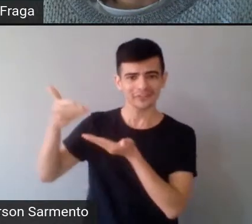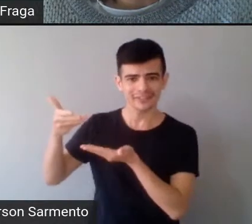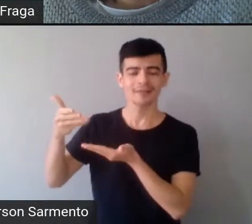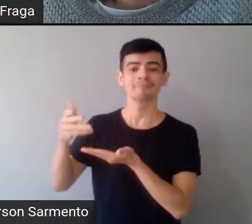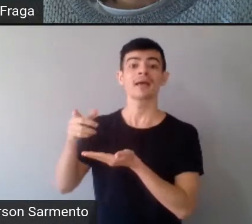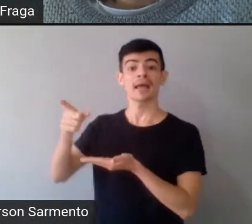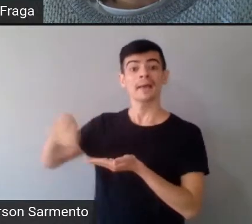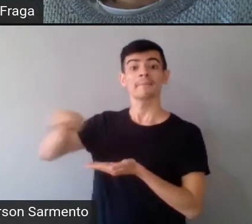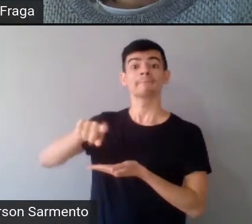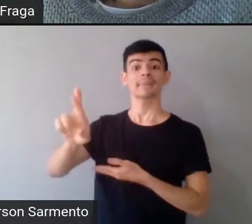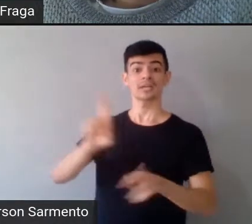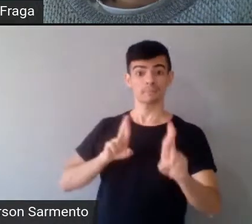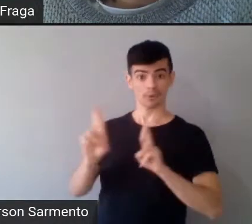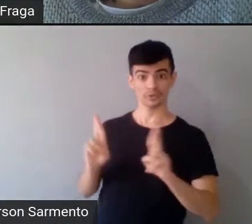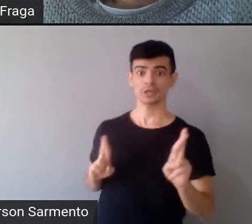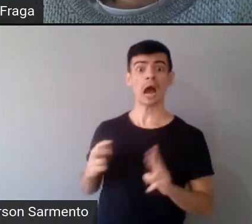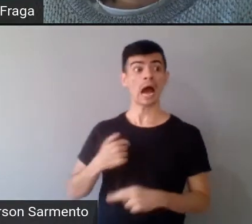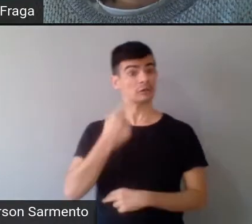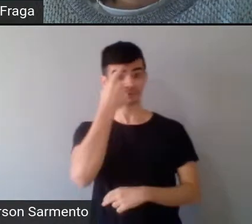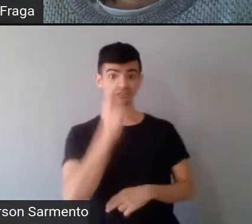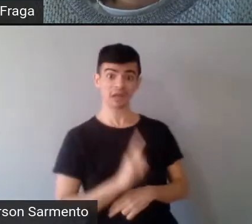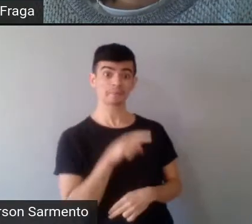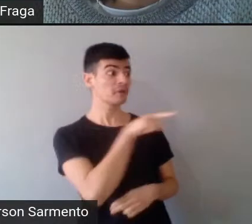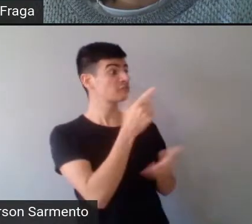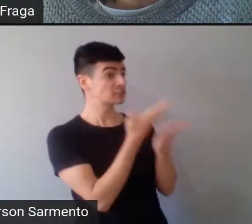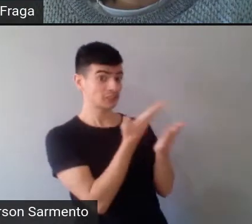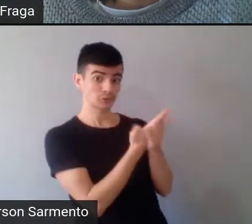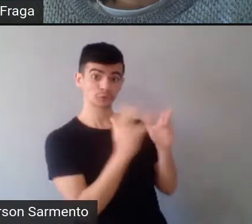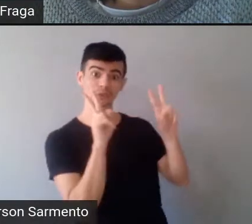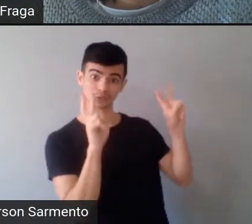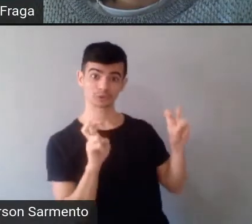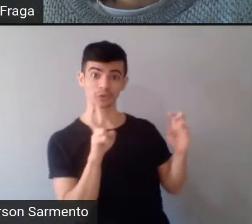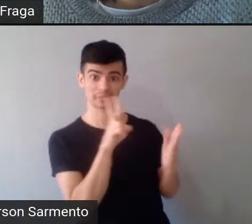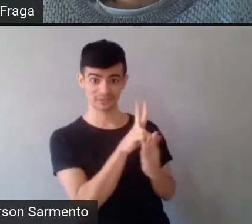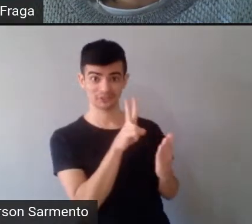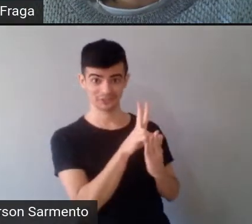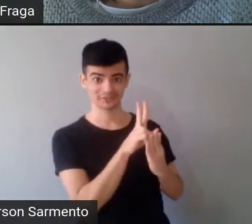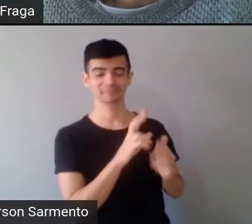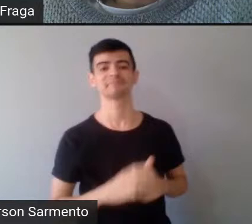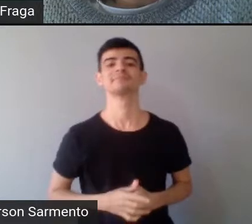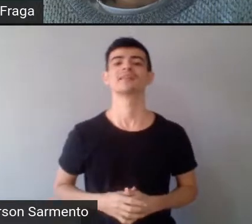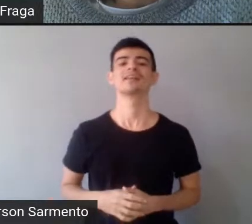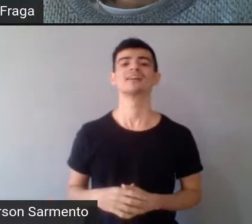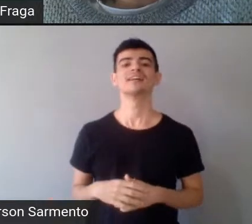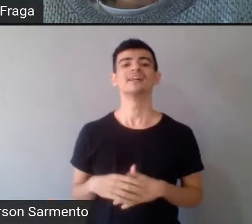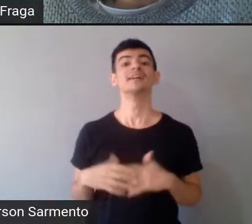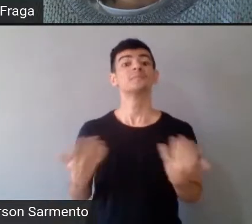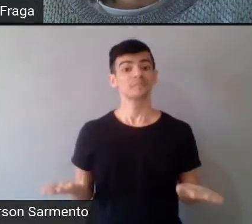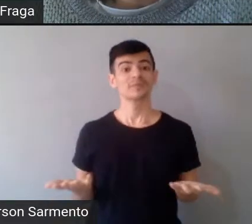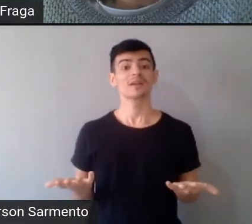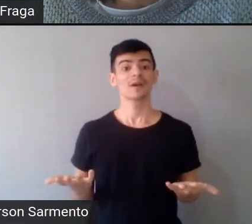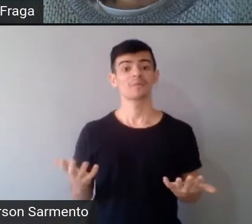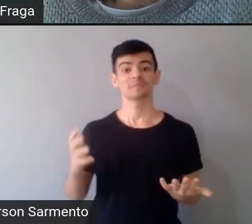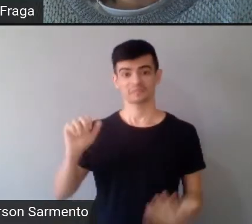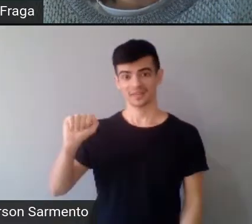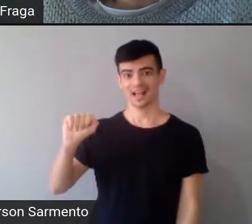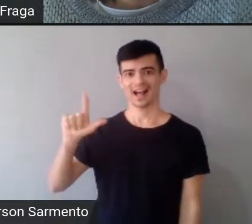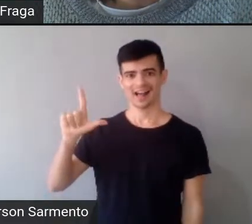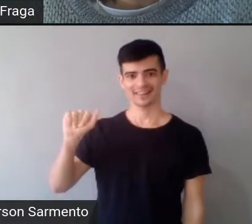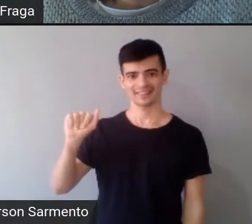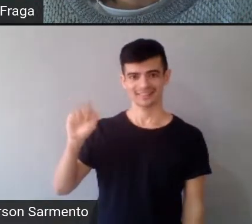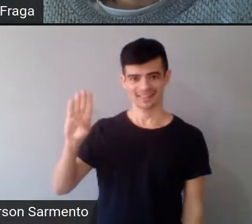indígena. E, certamente, é claro que, além do que a LAB pensou em questões